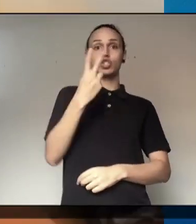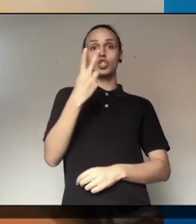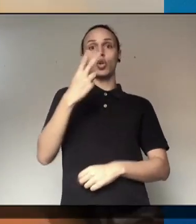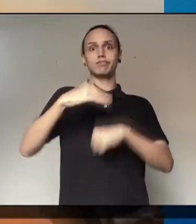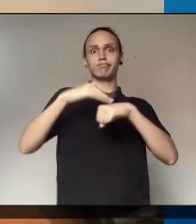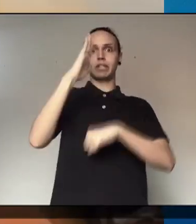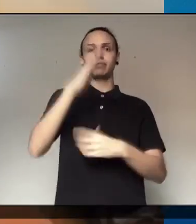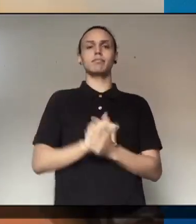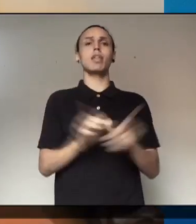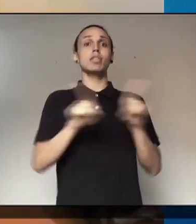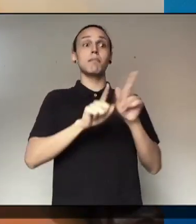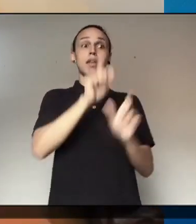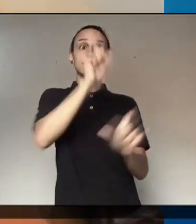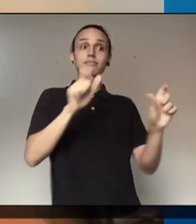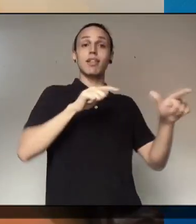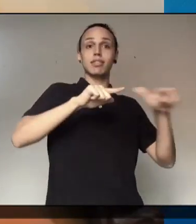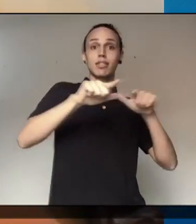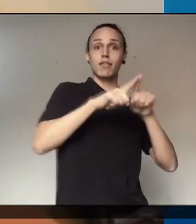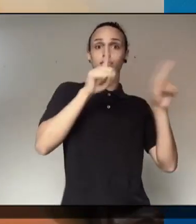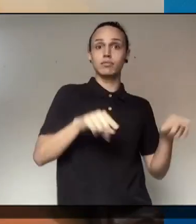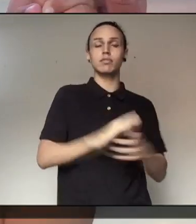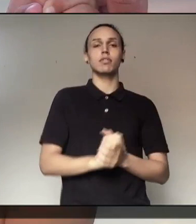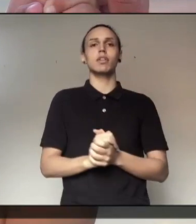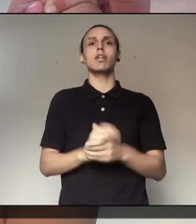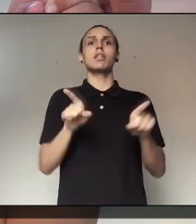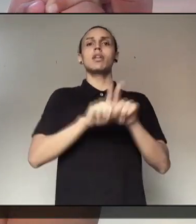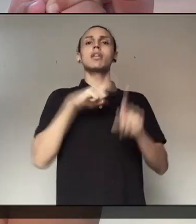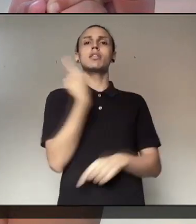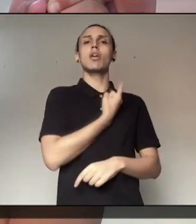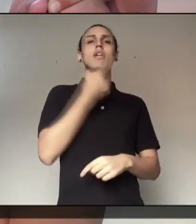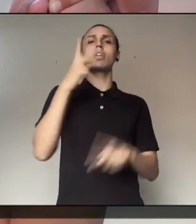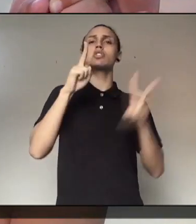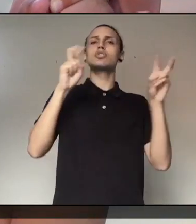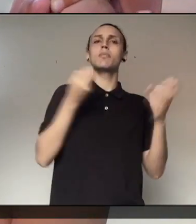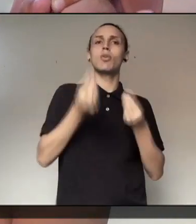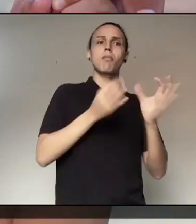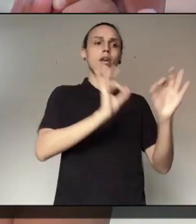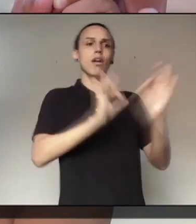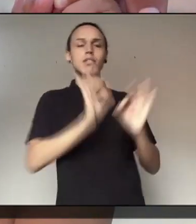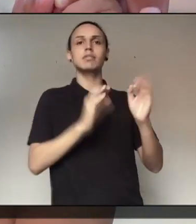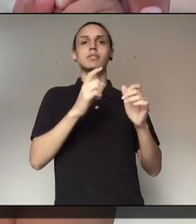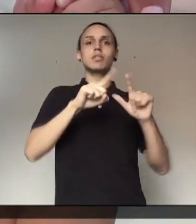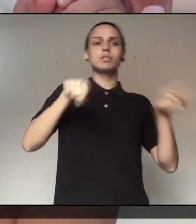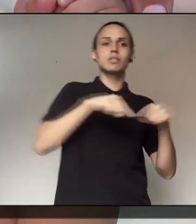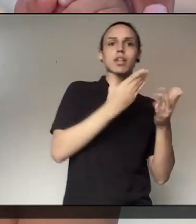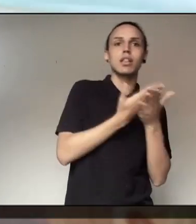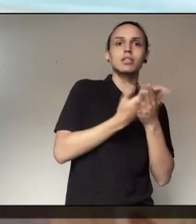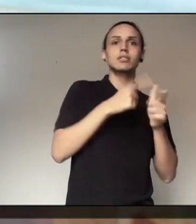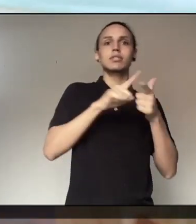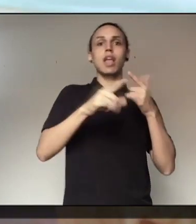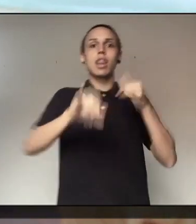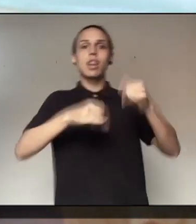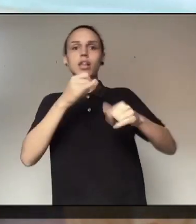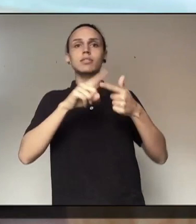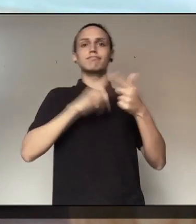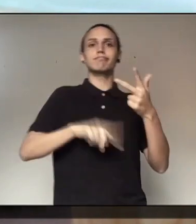que se utilize máscara, sobretudo para crianças acima de dois anos e também para os trabalhadores. A gente fala também sobre